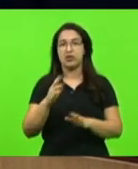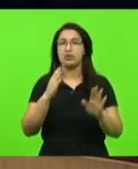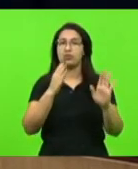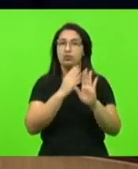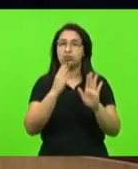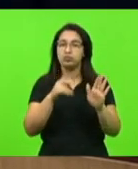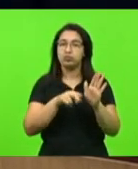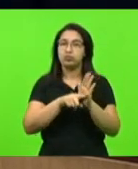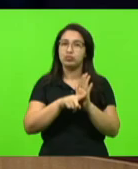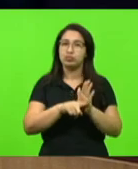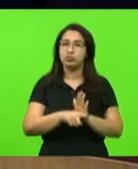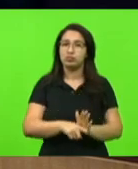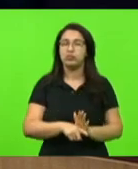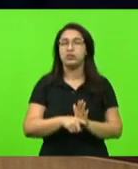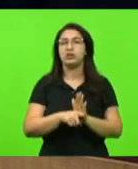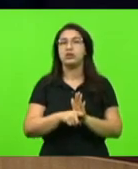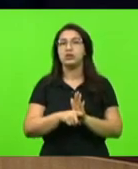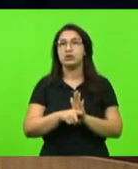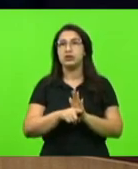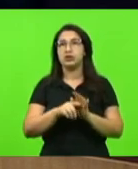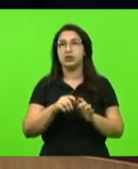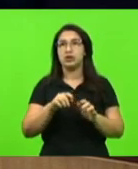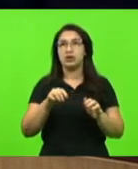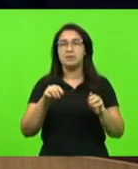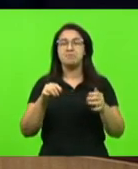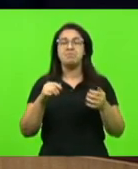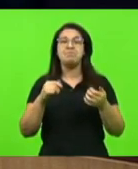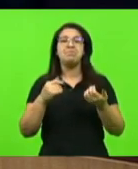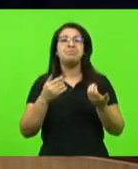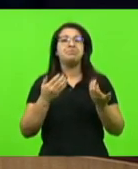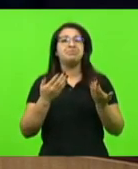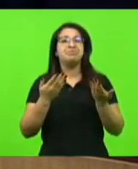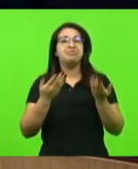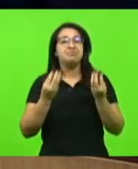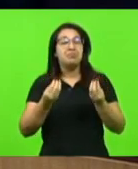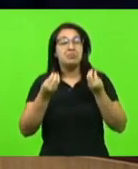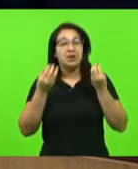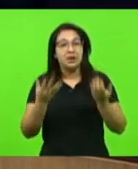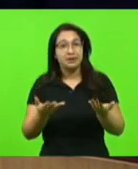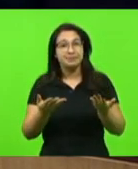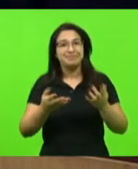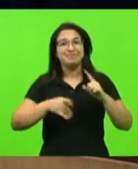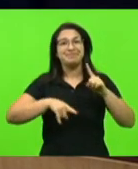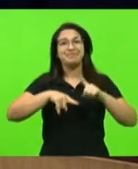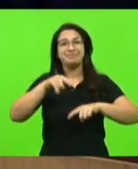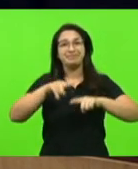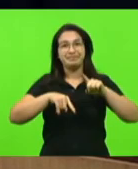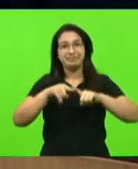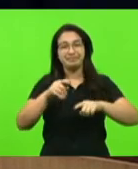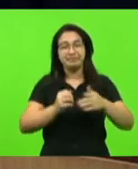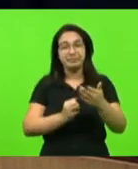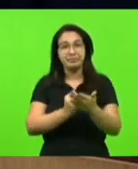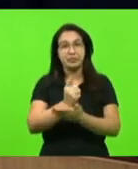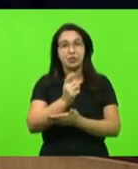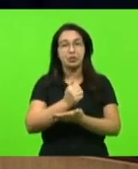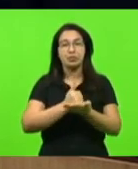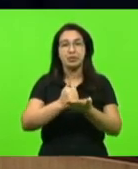Energéticas e Nucleares para essa questão dos insumos na produção de